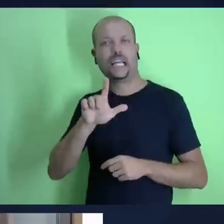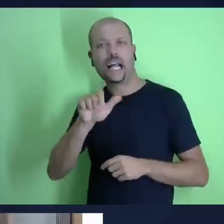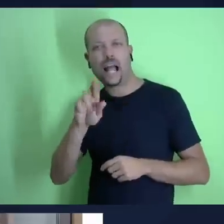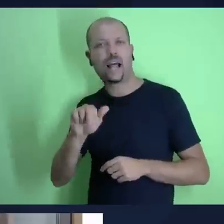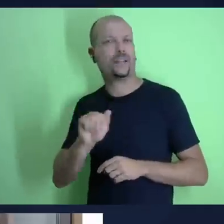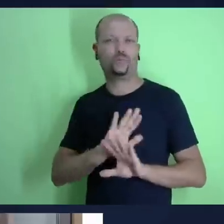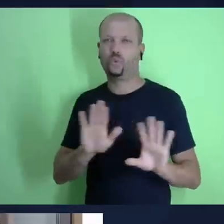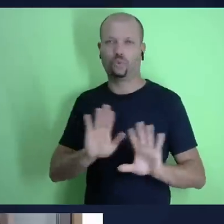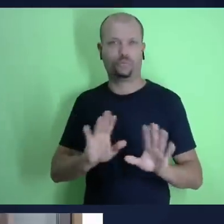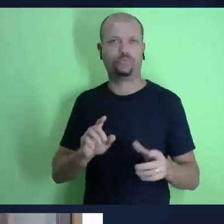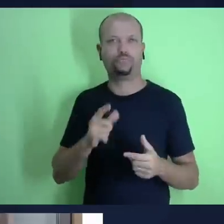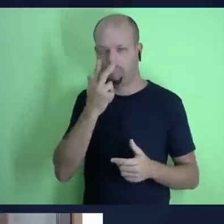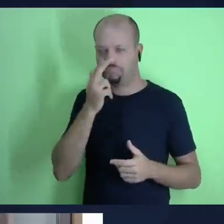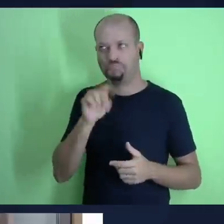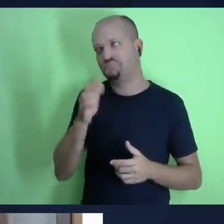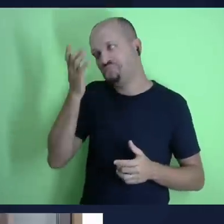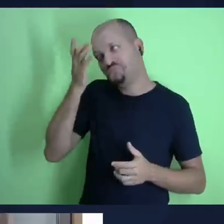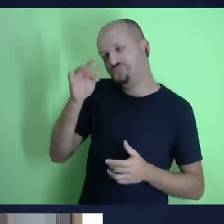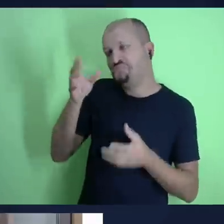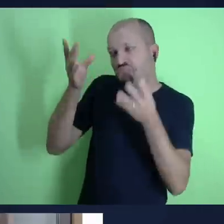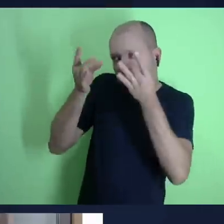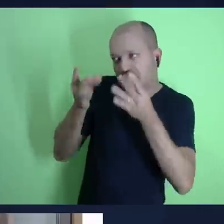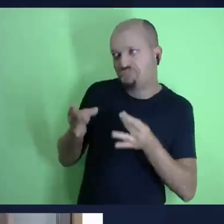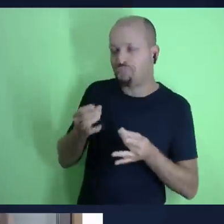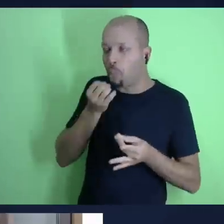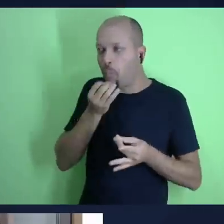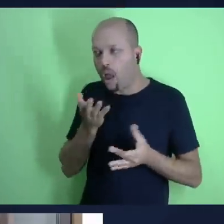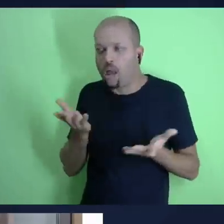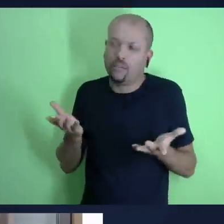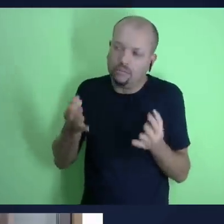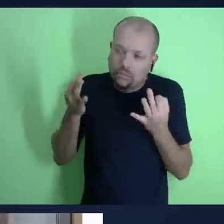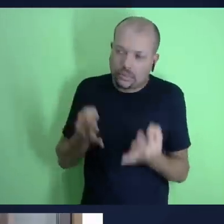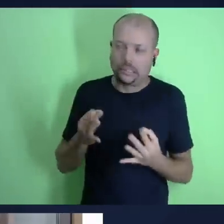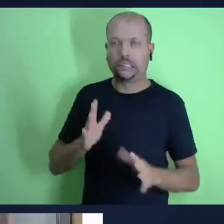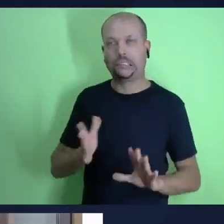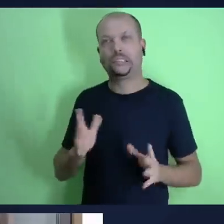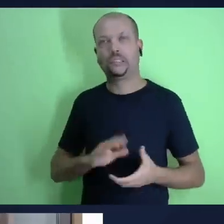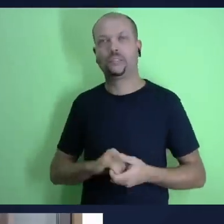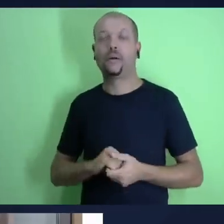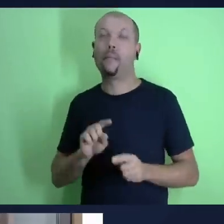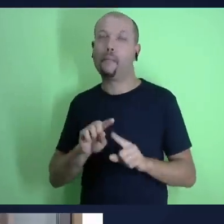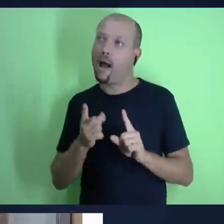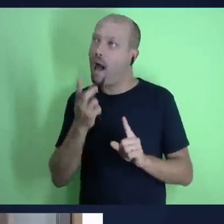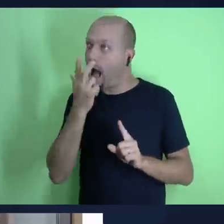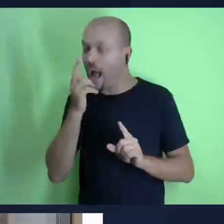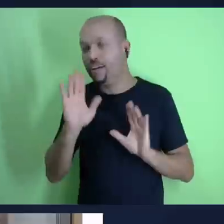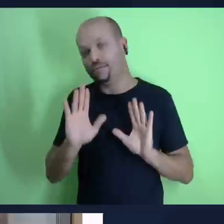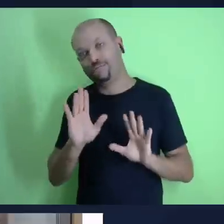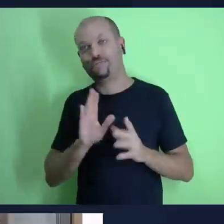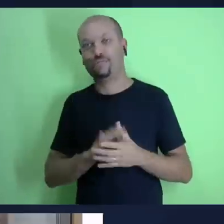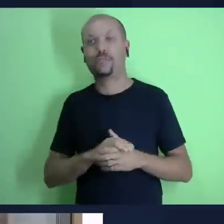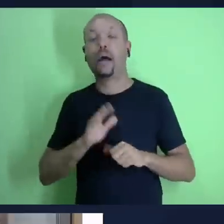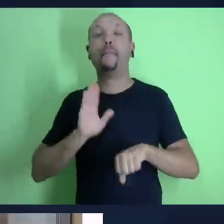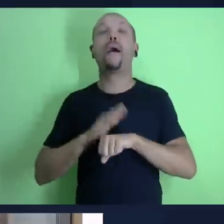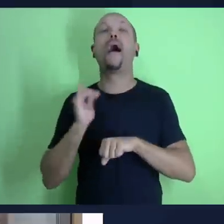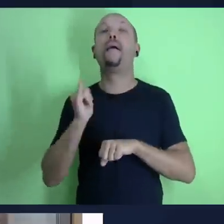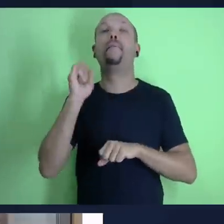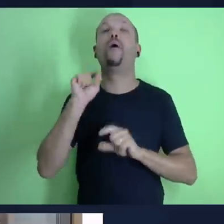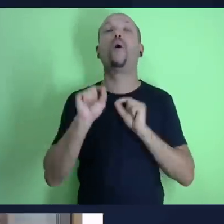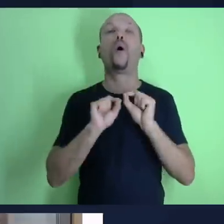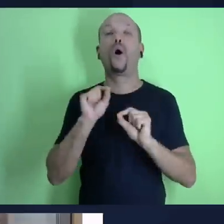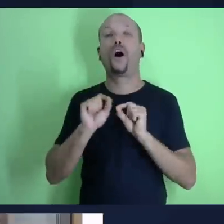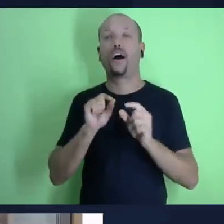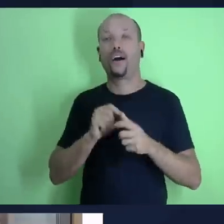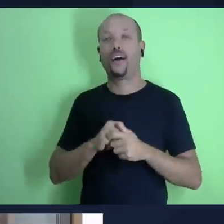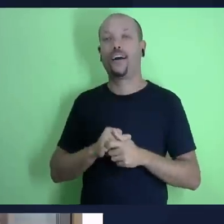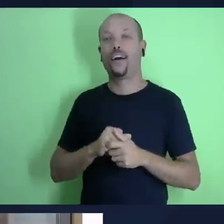também clara e eu acho que é isso aí pastor eu não sei se eu consegui me descrever direito mas quem sabe